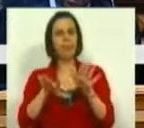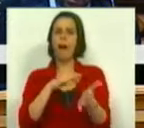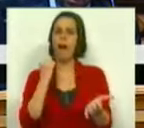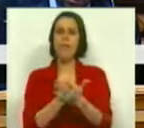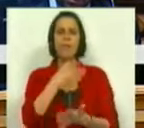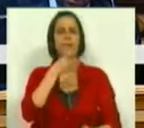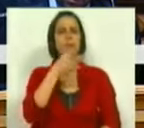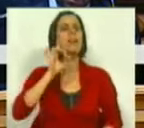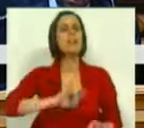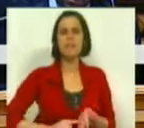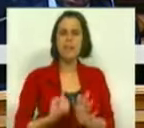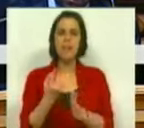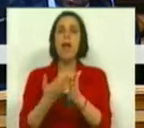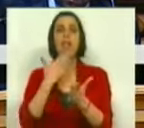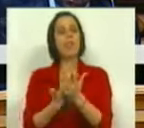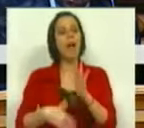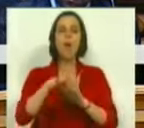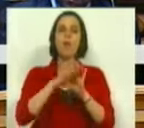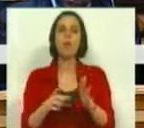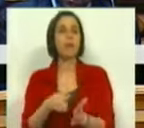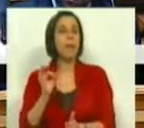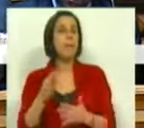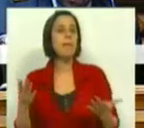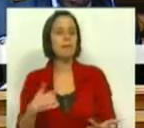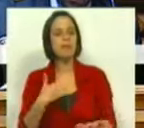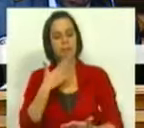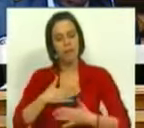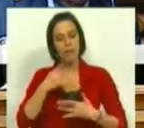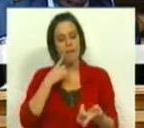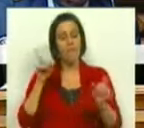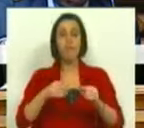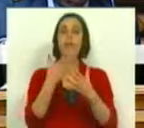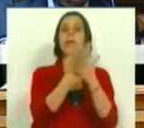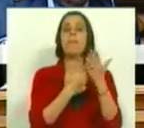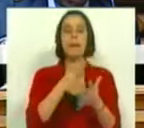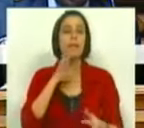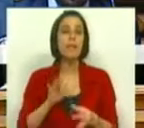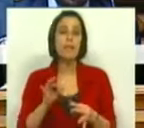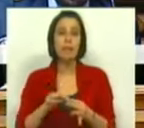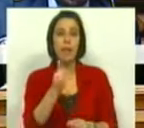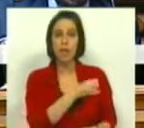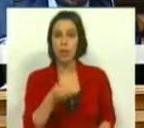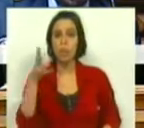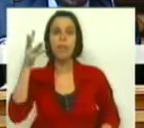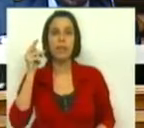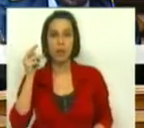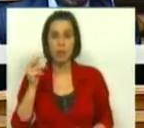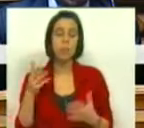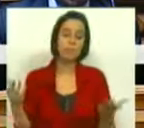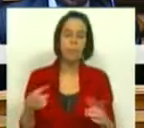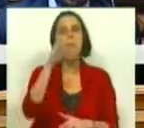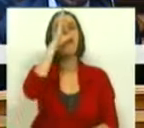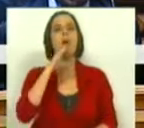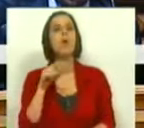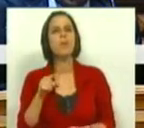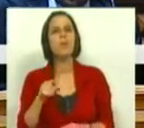o dissemos, são cruciais para criar as condições necessárias que nos permitam regressar aos mercados em setembro de 2013. Por